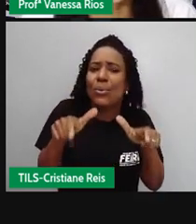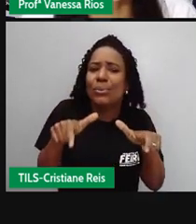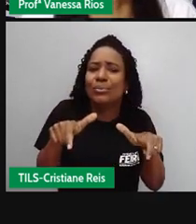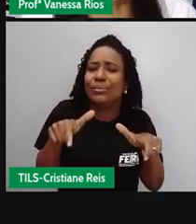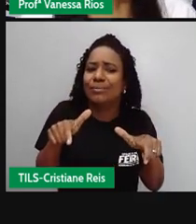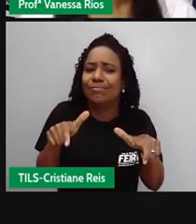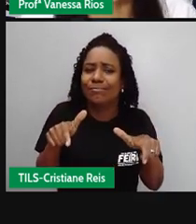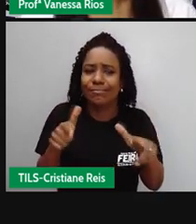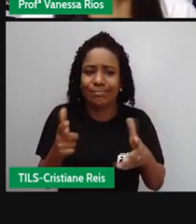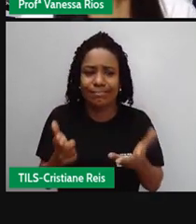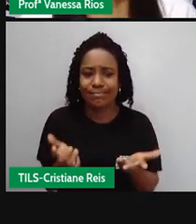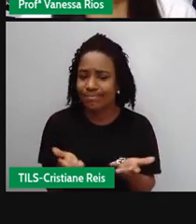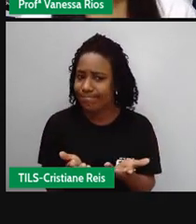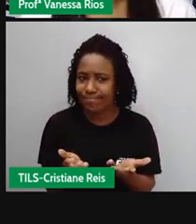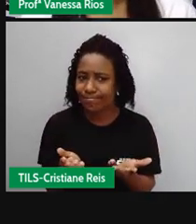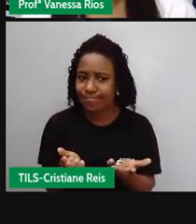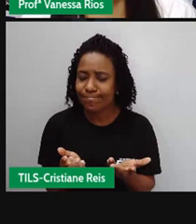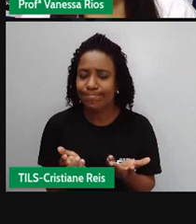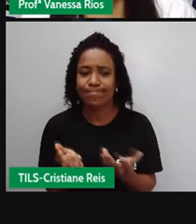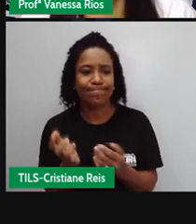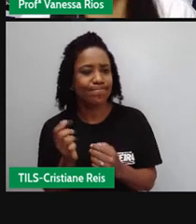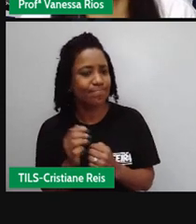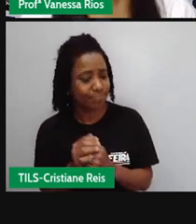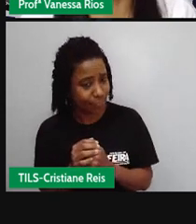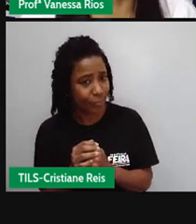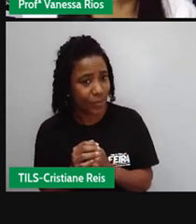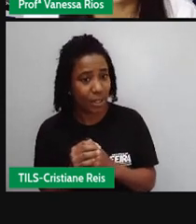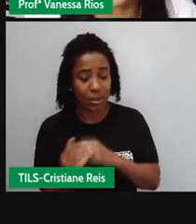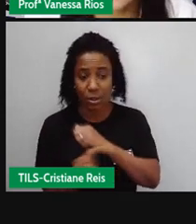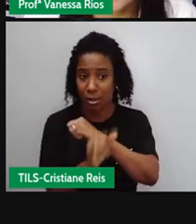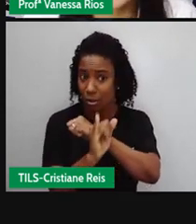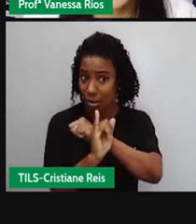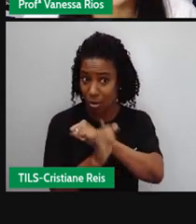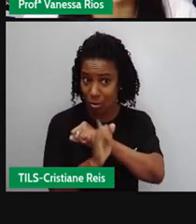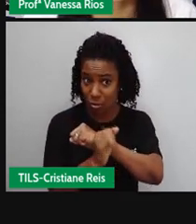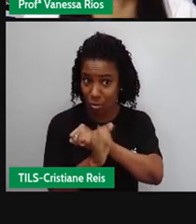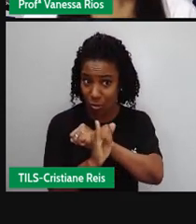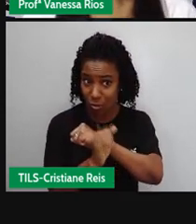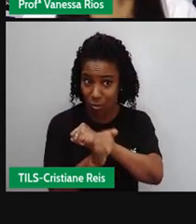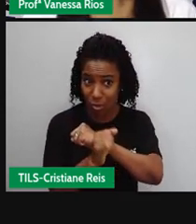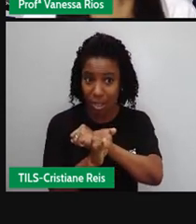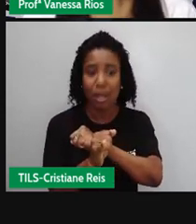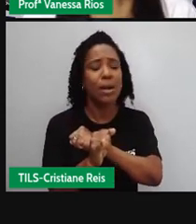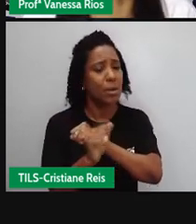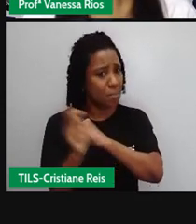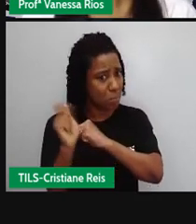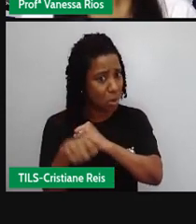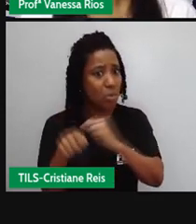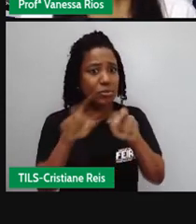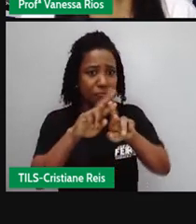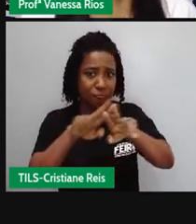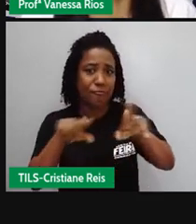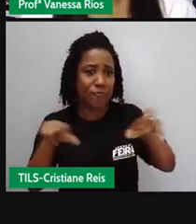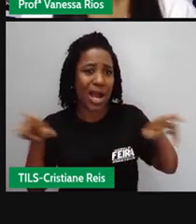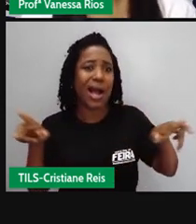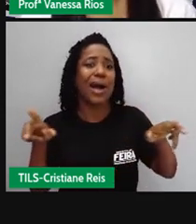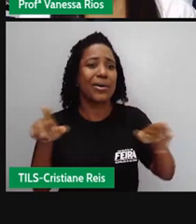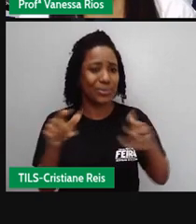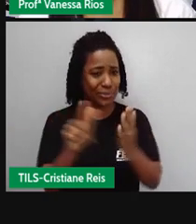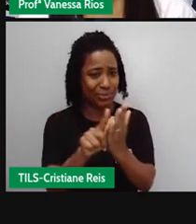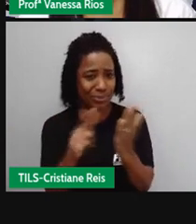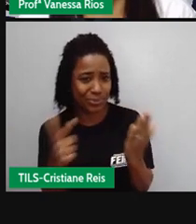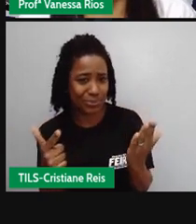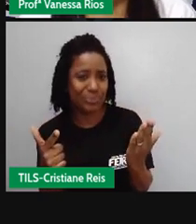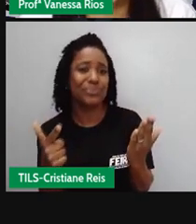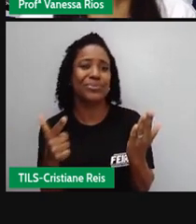As crônicas, elas podem aí aparecer em diversos meios de comunicação. A gente já observou. Elas podem estar